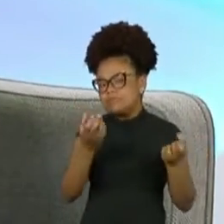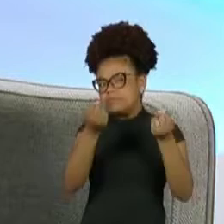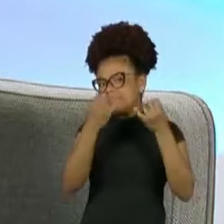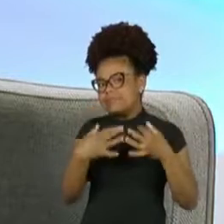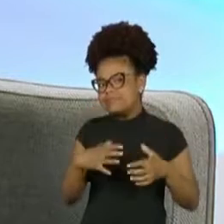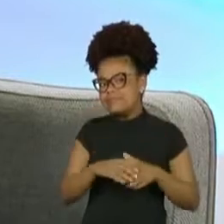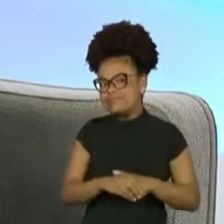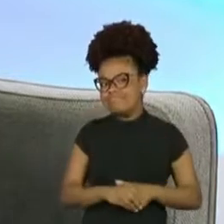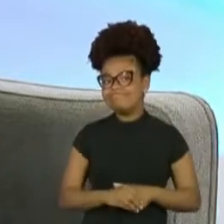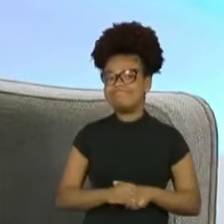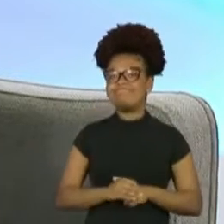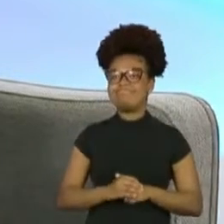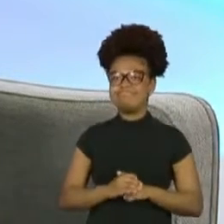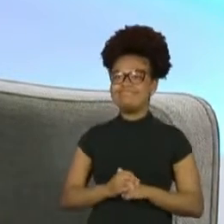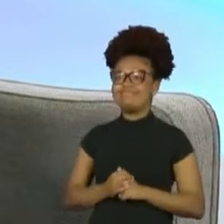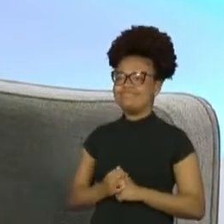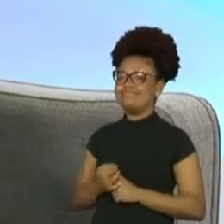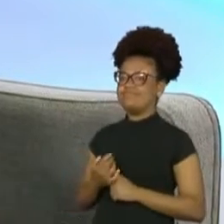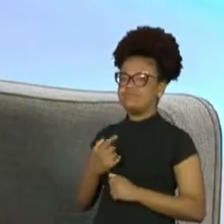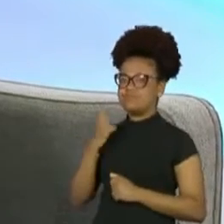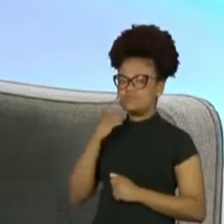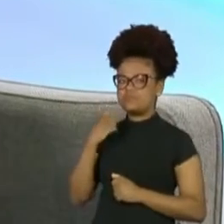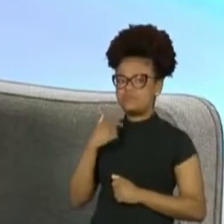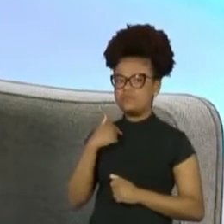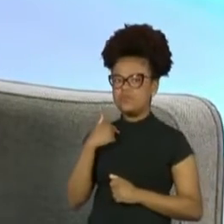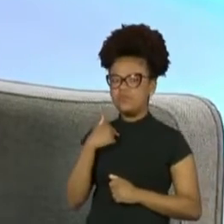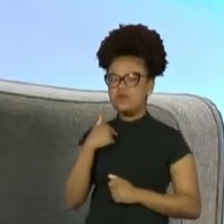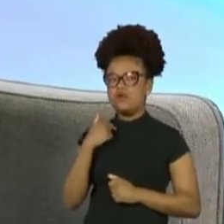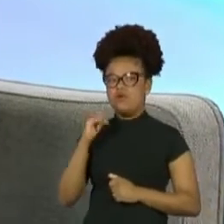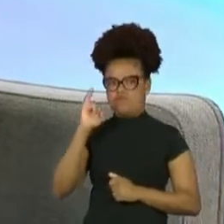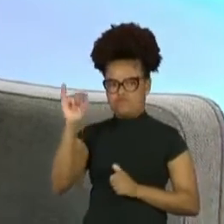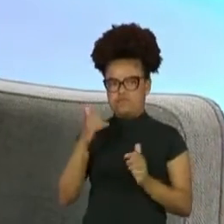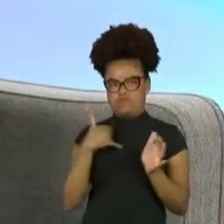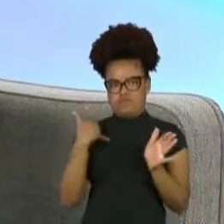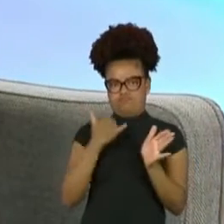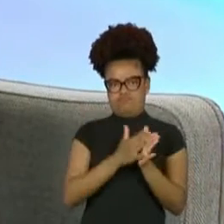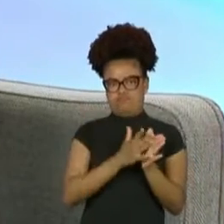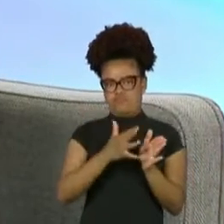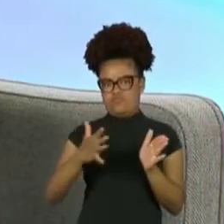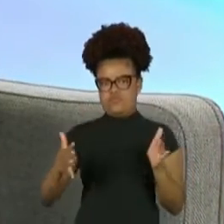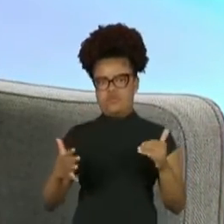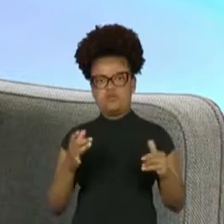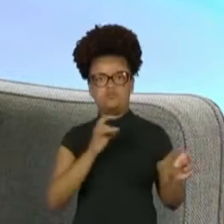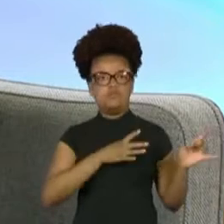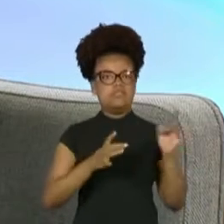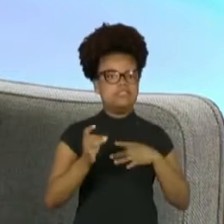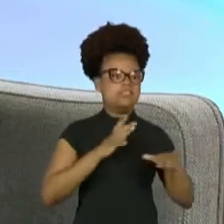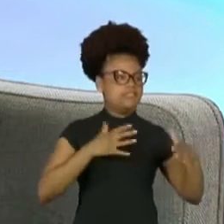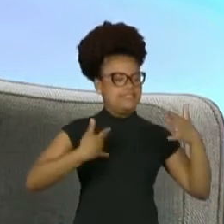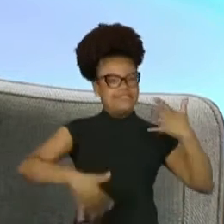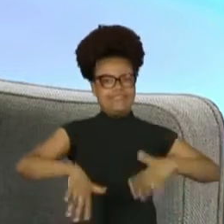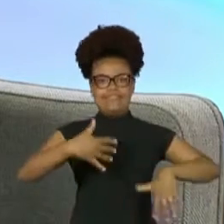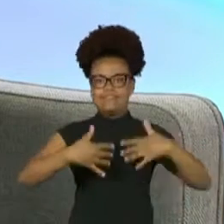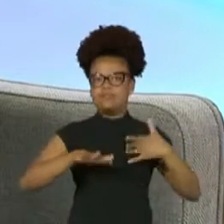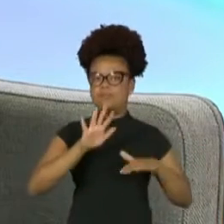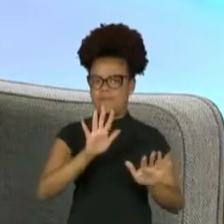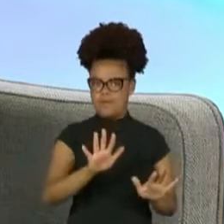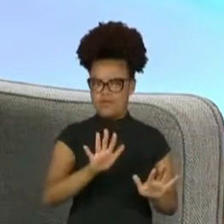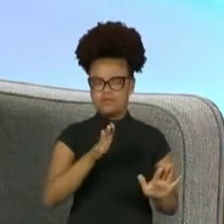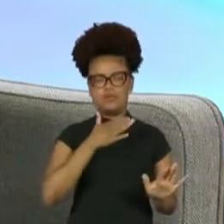Eu acho que essa coisa da idade, né? Que todo mundo morre de medo, tem suas vantagens. Tem suas vantagens.